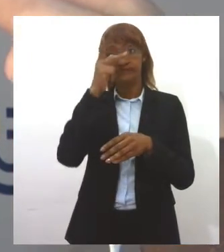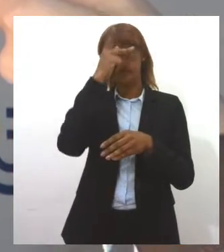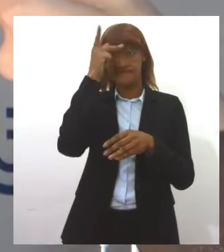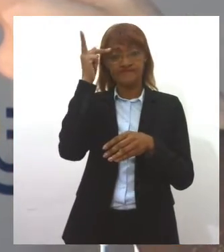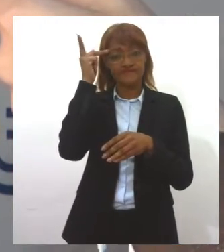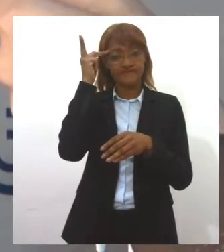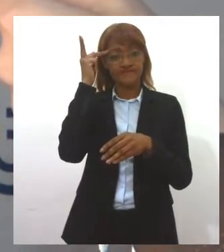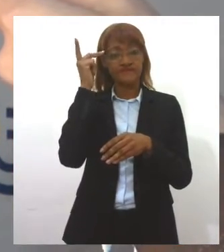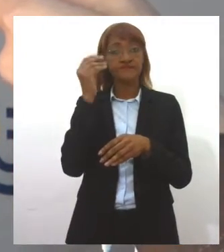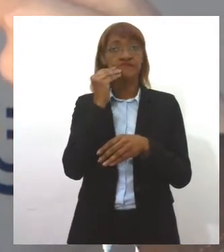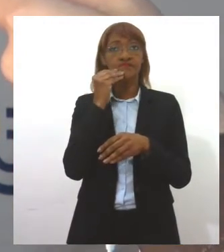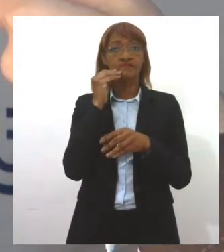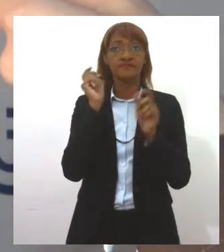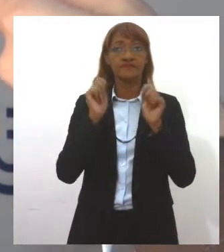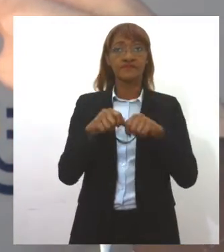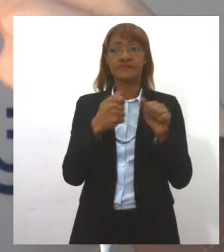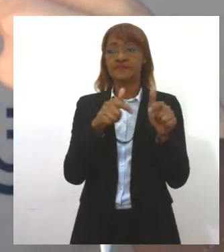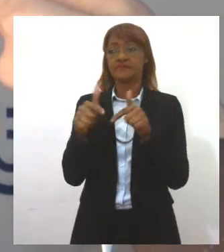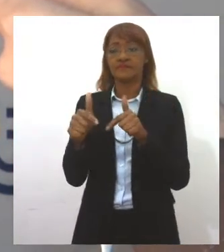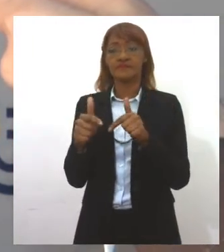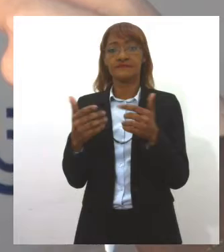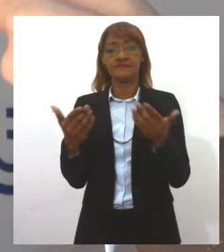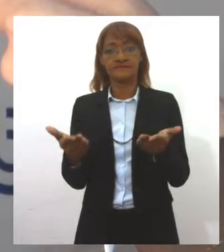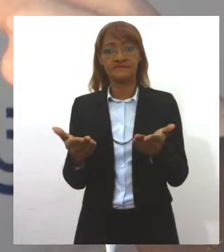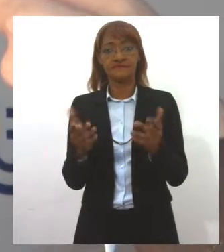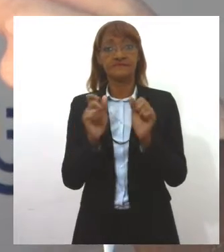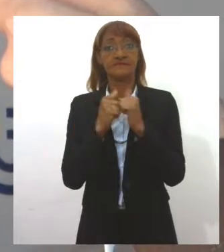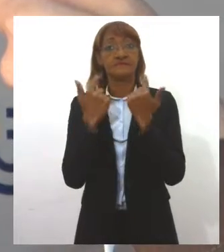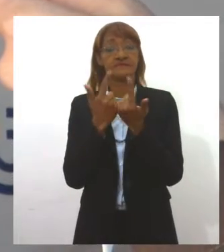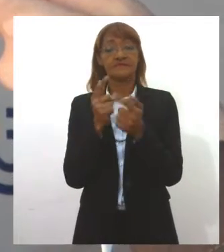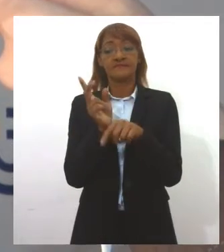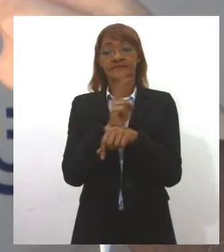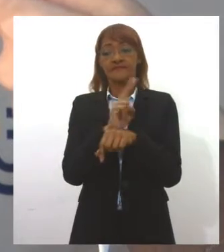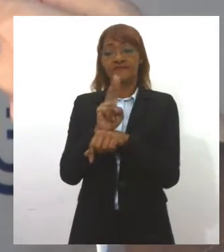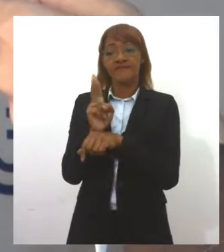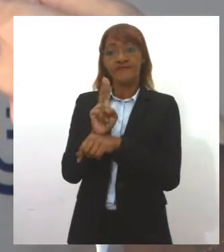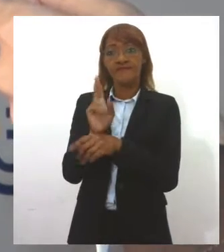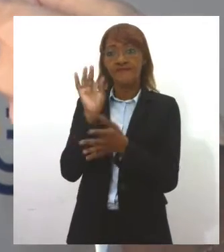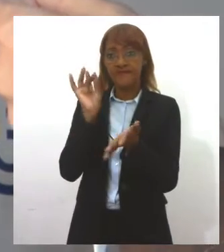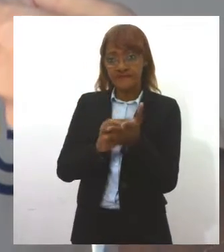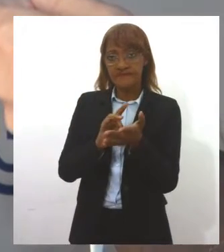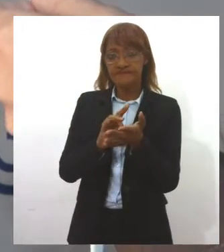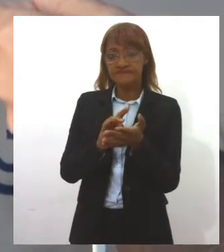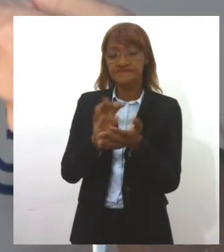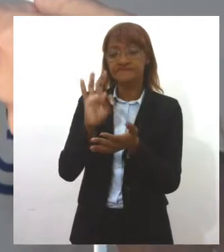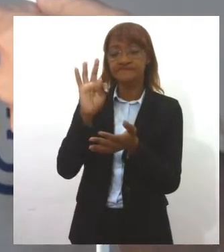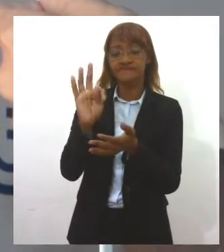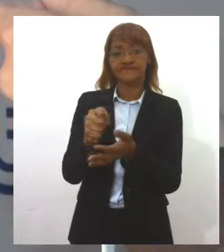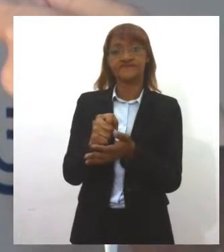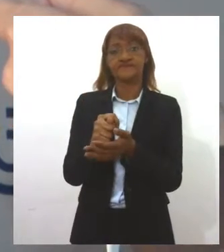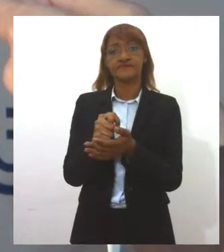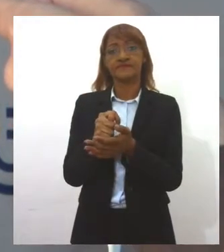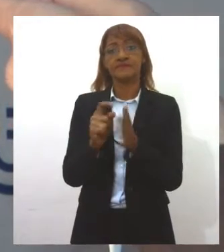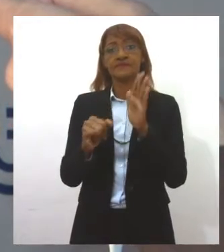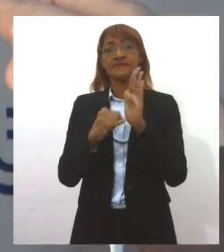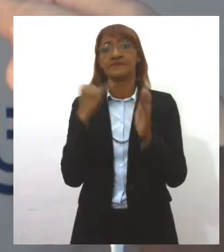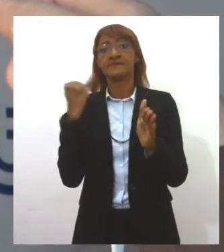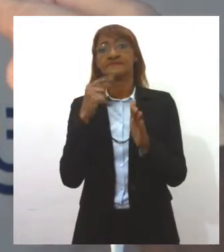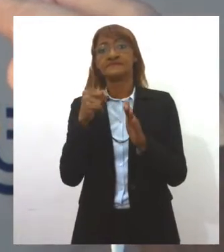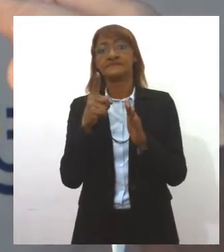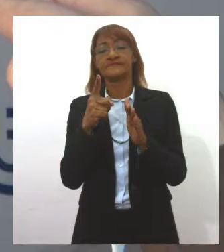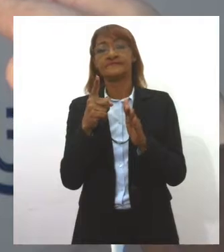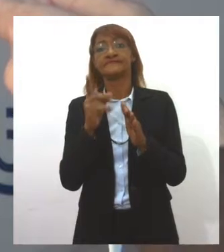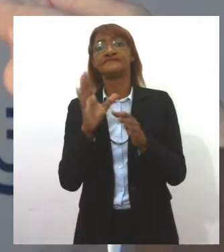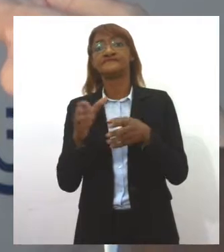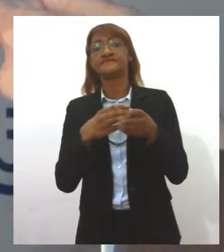de uma oportunidade e aí nós sugerimos que a Assembleia fiscalize de perto toda a condução desse processo seletivo simplificado para que, realmente,